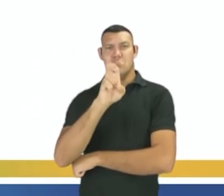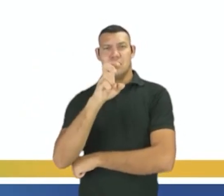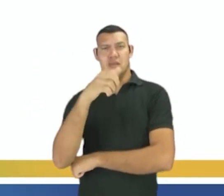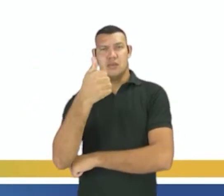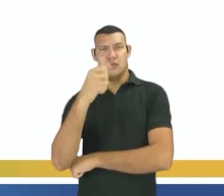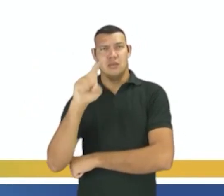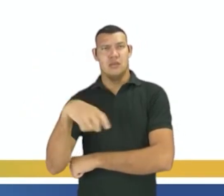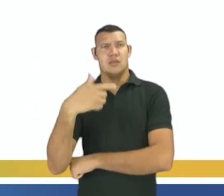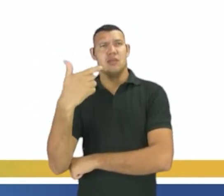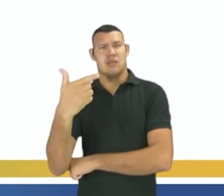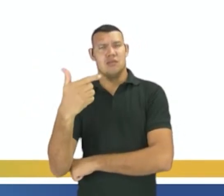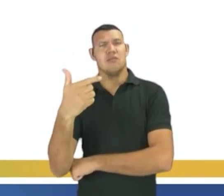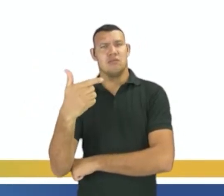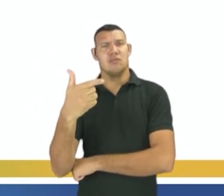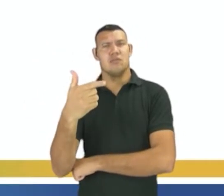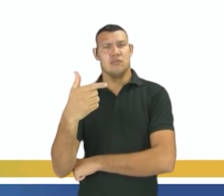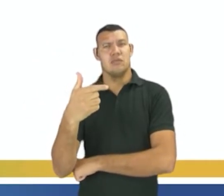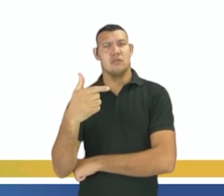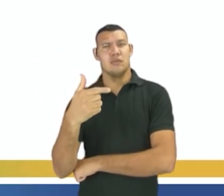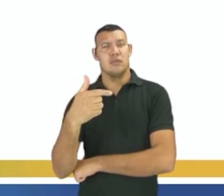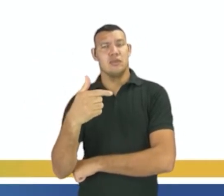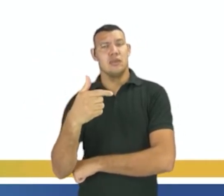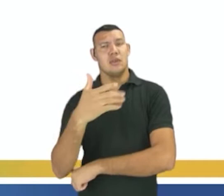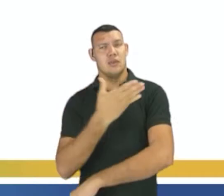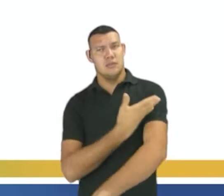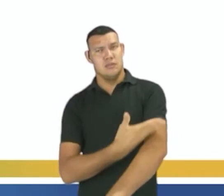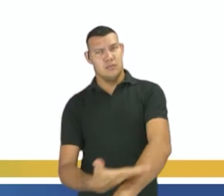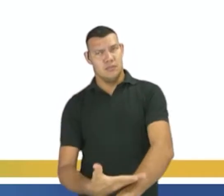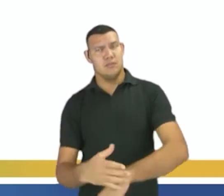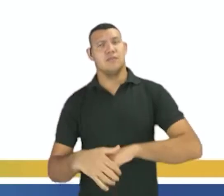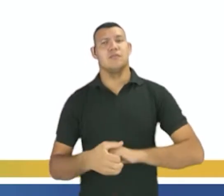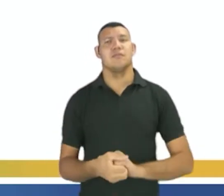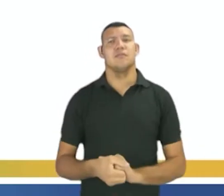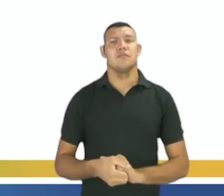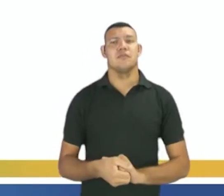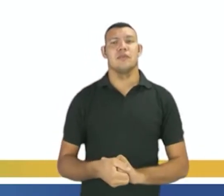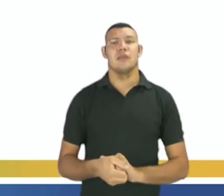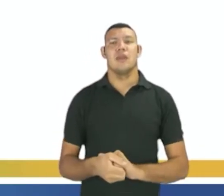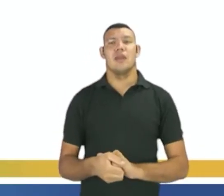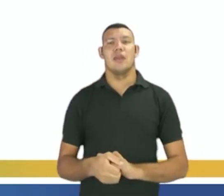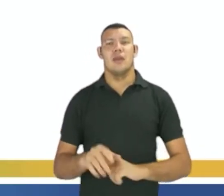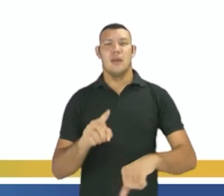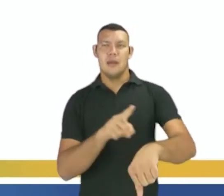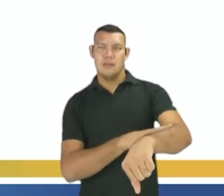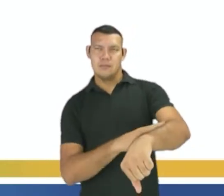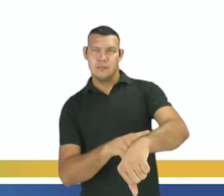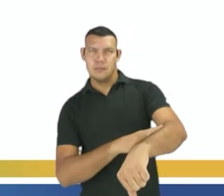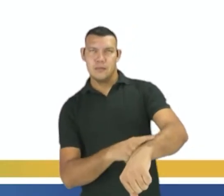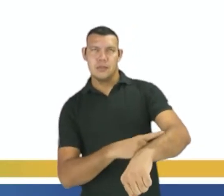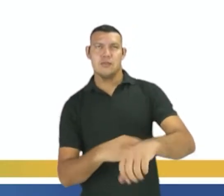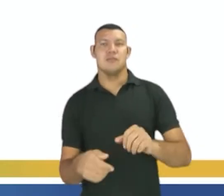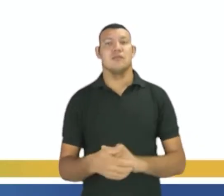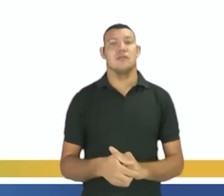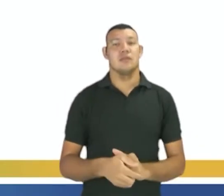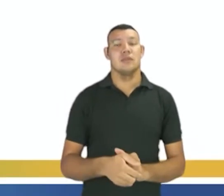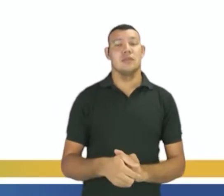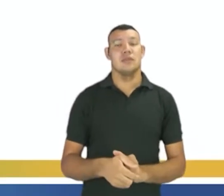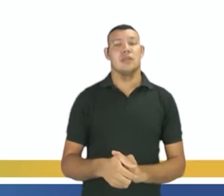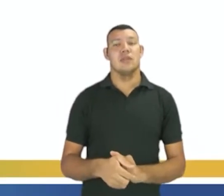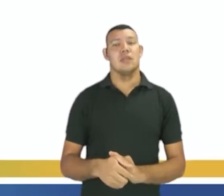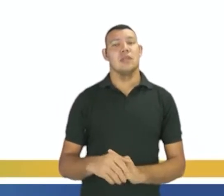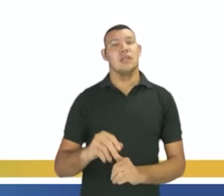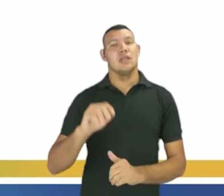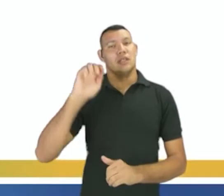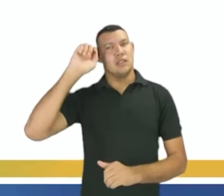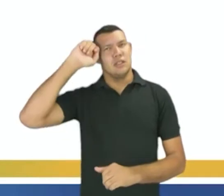% dos brasileiros se diziam branco, diante de 42% pardos e 5,9% negros, totalizando